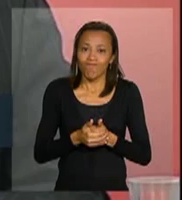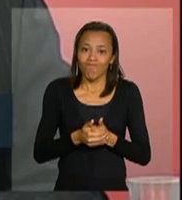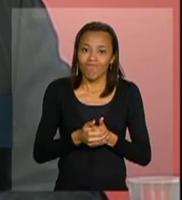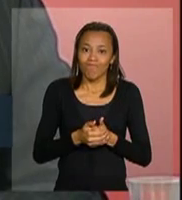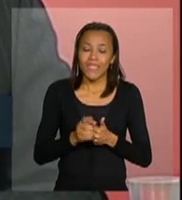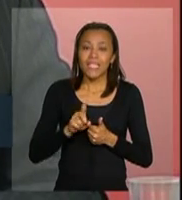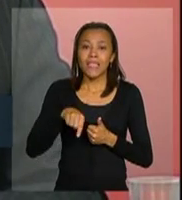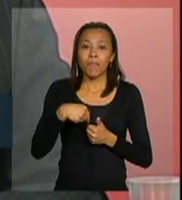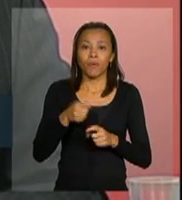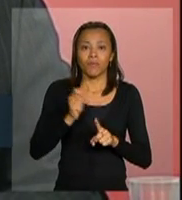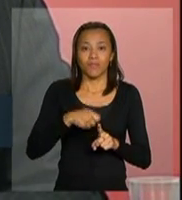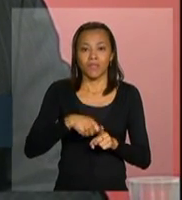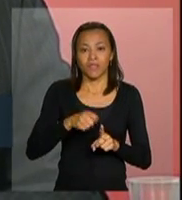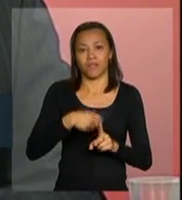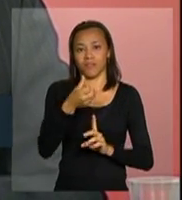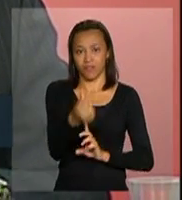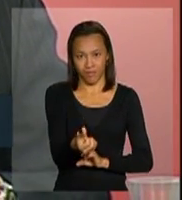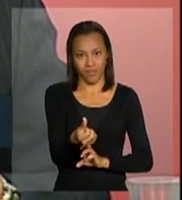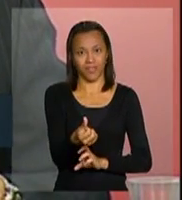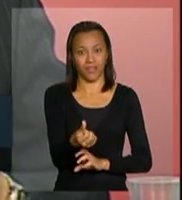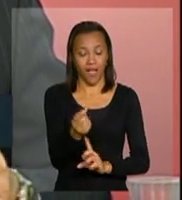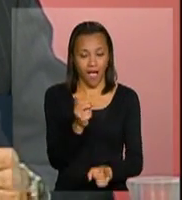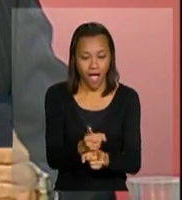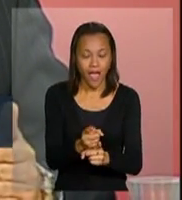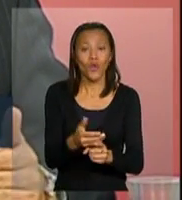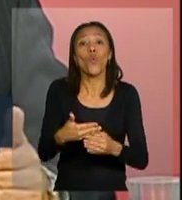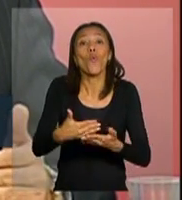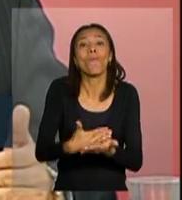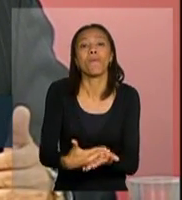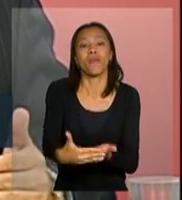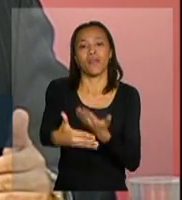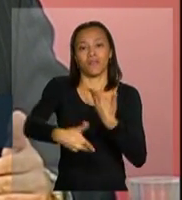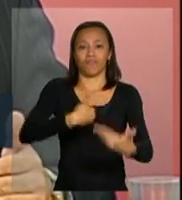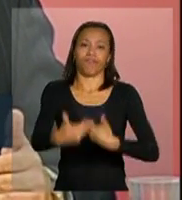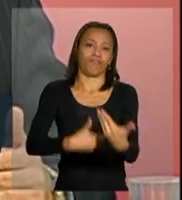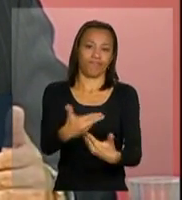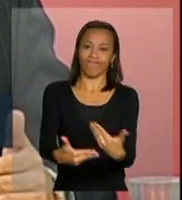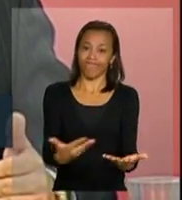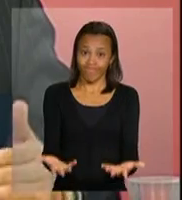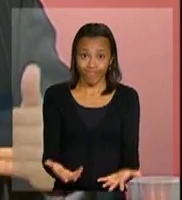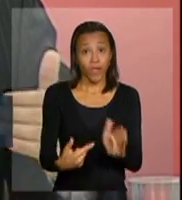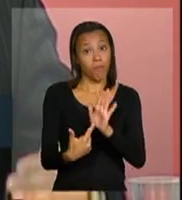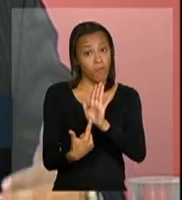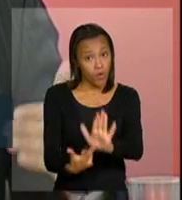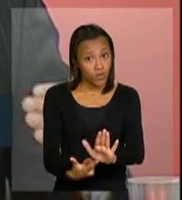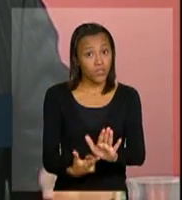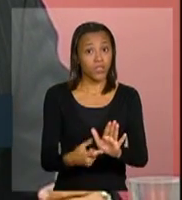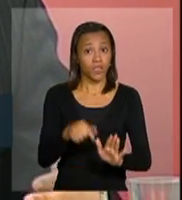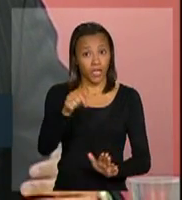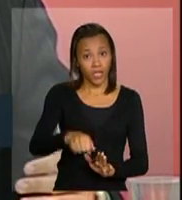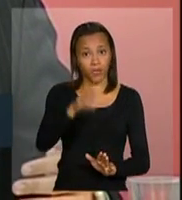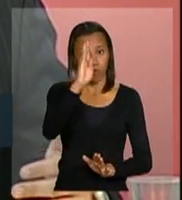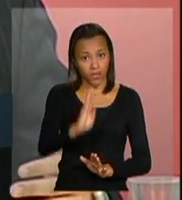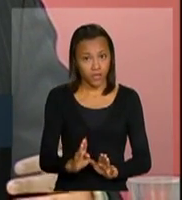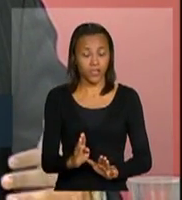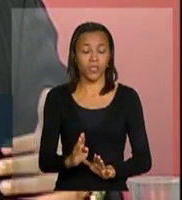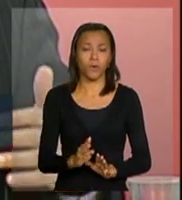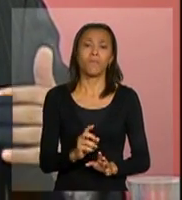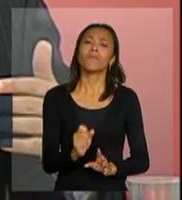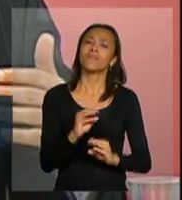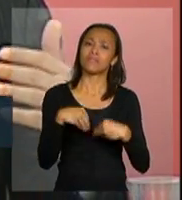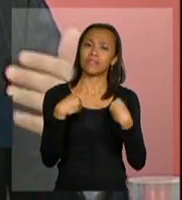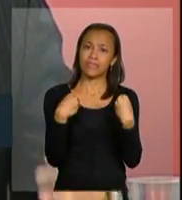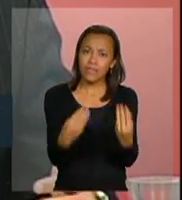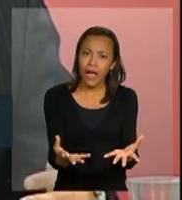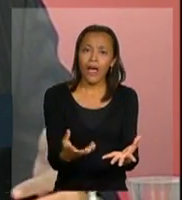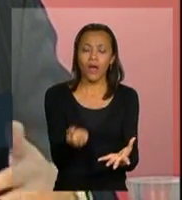meses depois de início de tratamento. Isso mostra, não só que o Brasil fornece e garante uma medicação